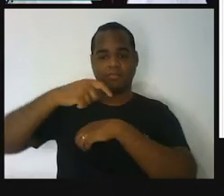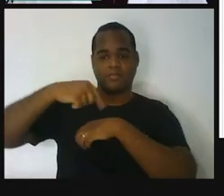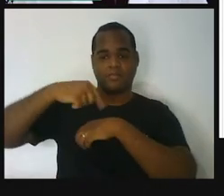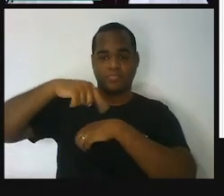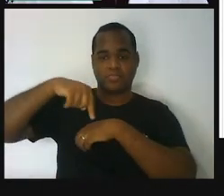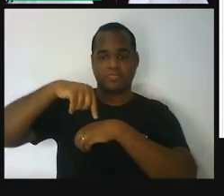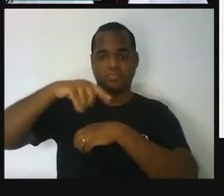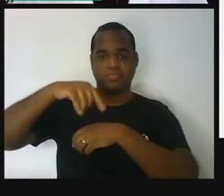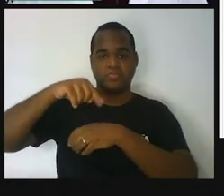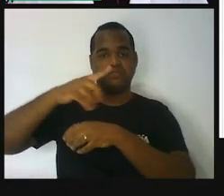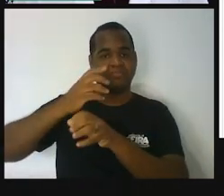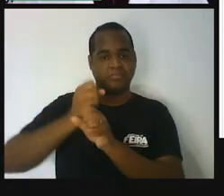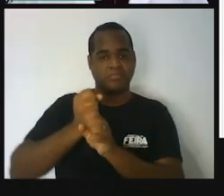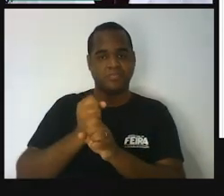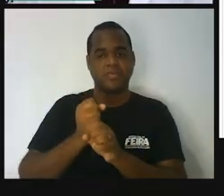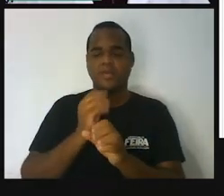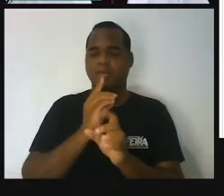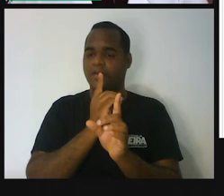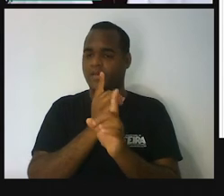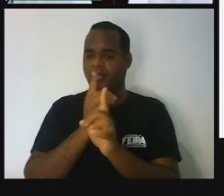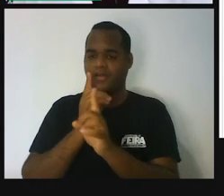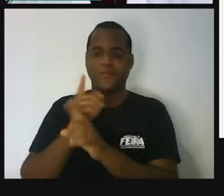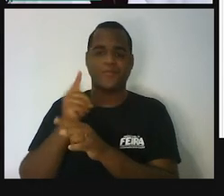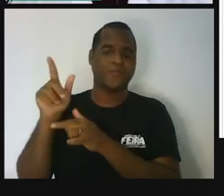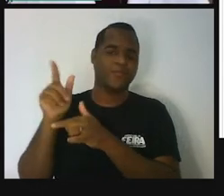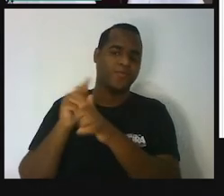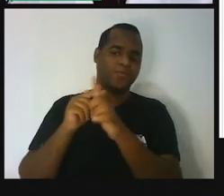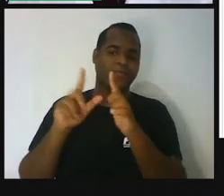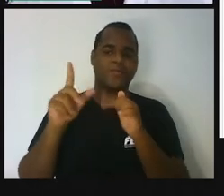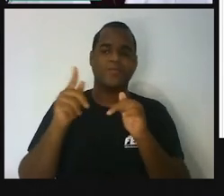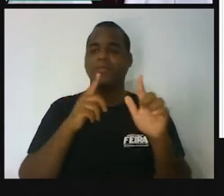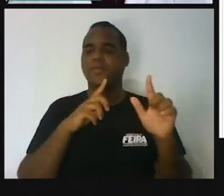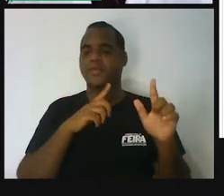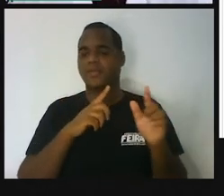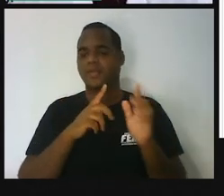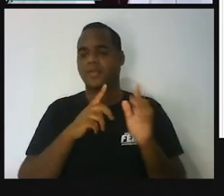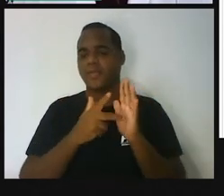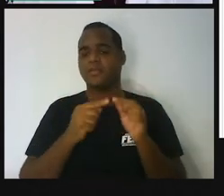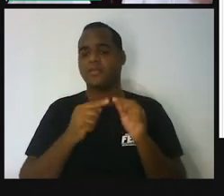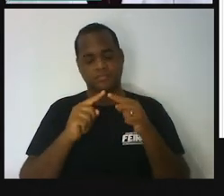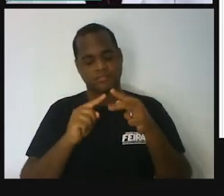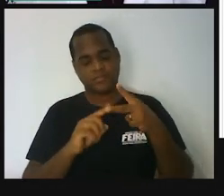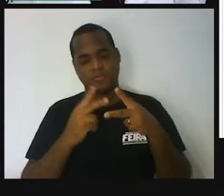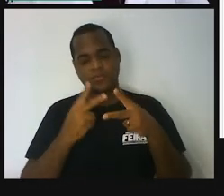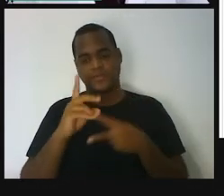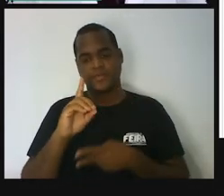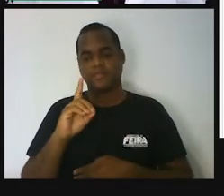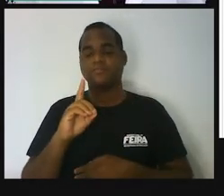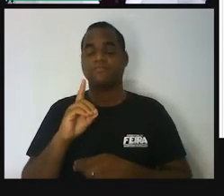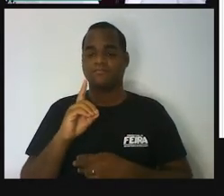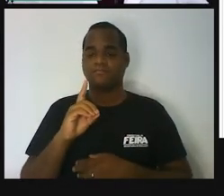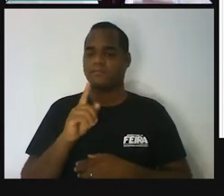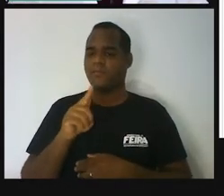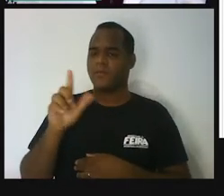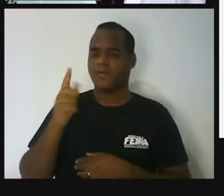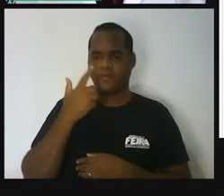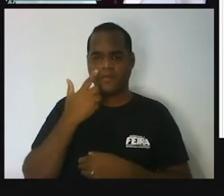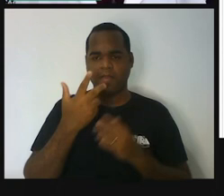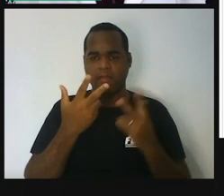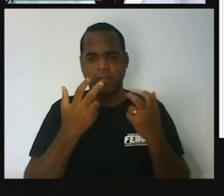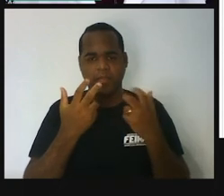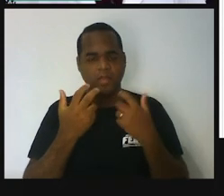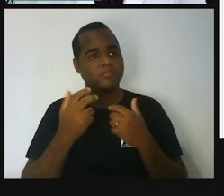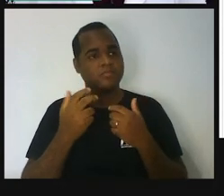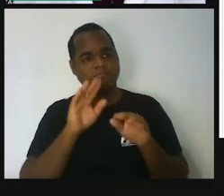um tempão, e encontrar outras figuras geométricas que têm duas dimensões. Então, toda a nossa volta, se a gente olhar com